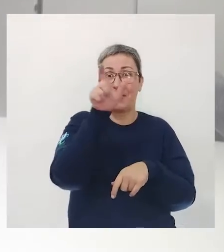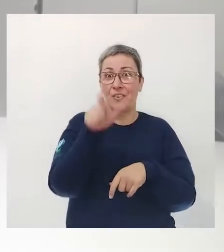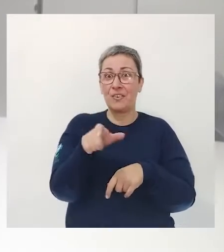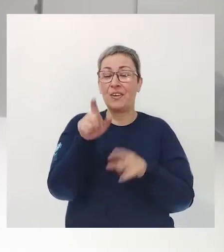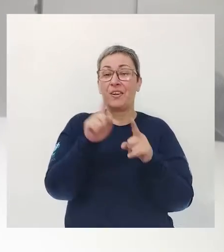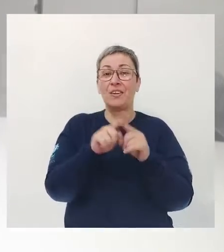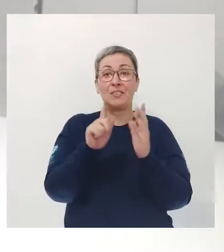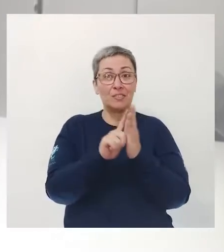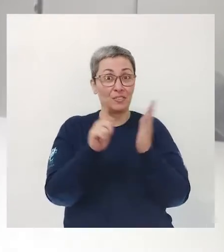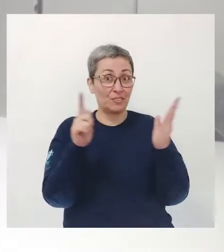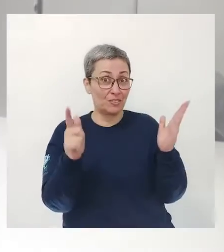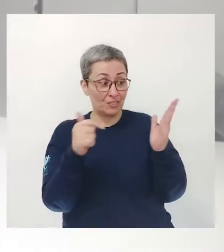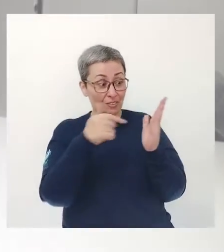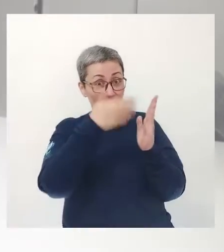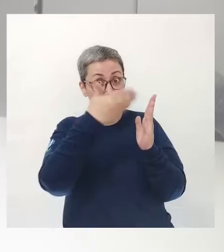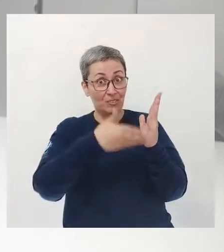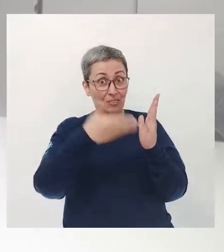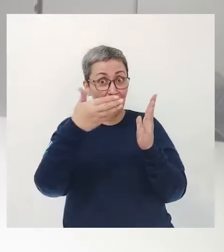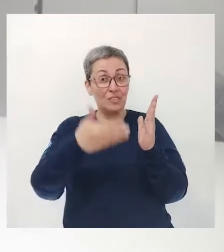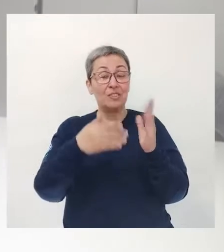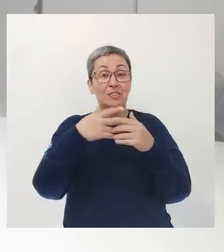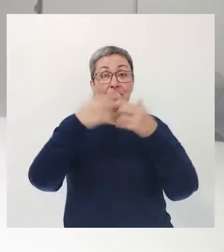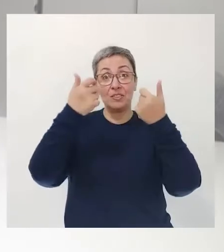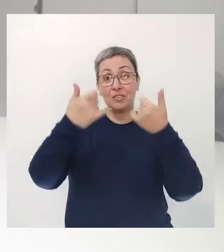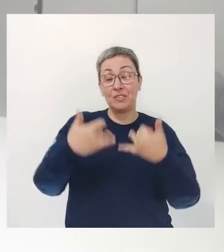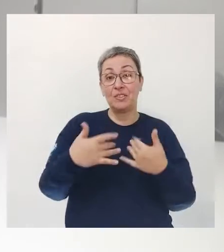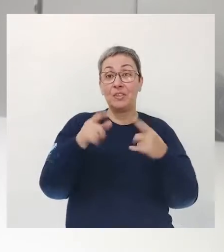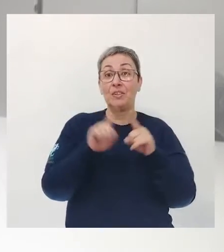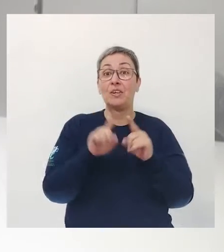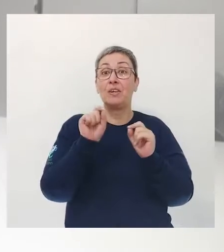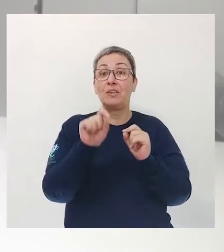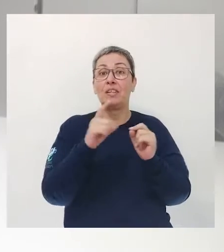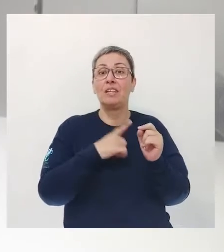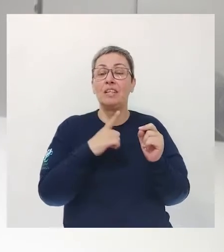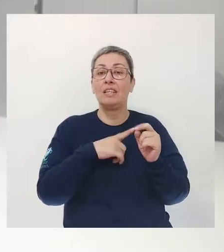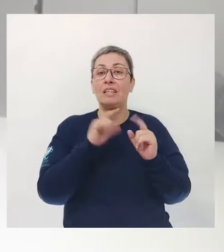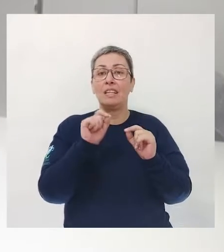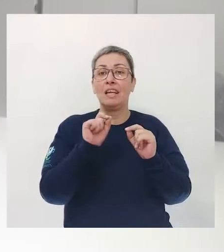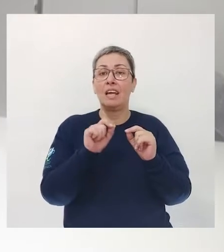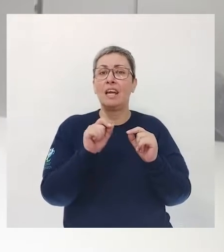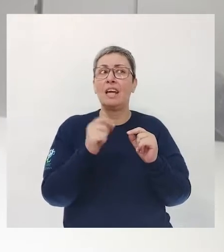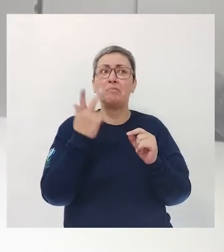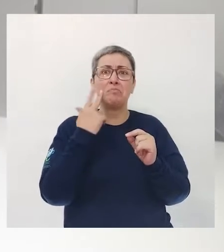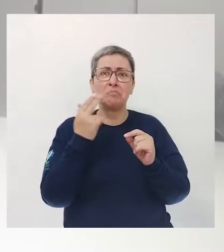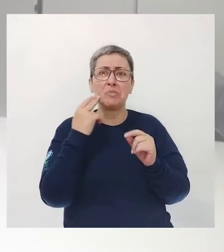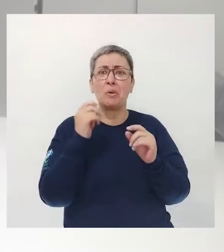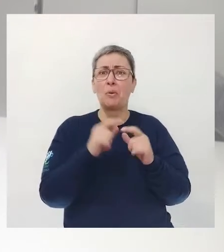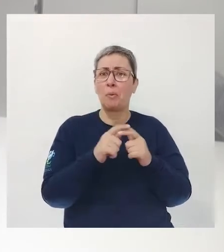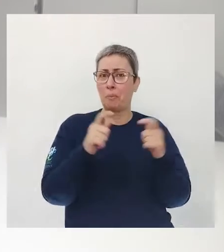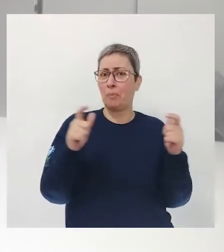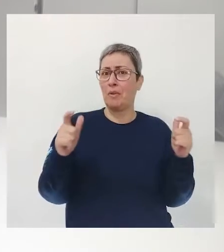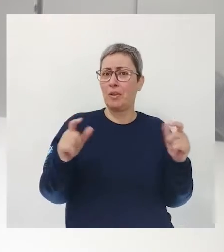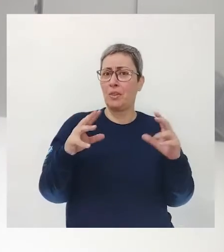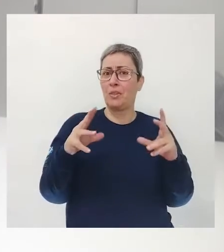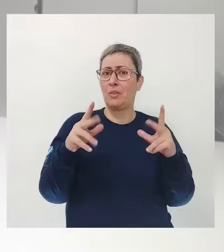do jornal que nós estamos falando que acabam sendo muito comuns em todos eles.